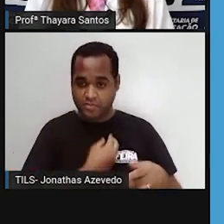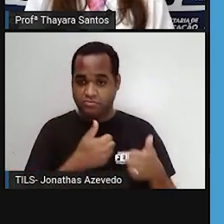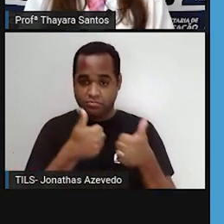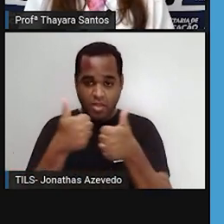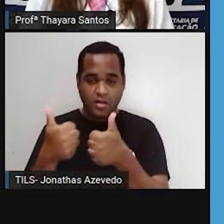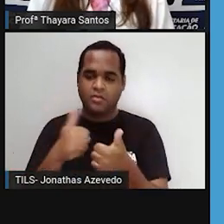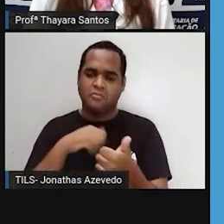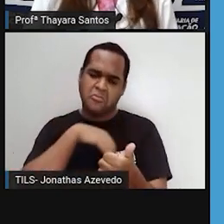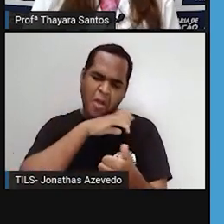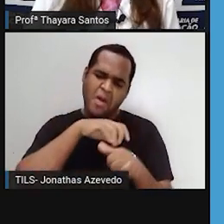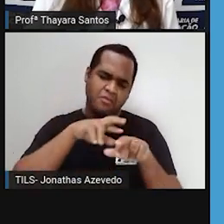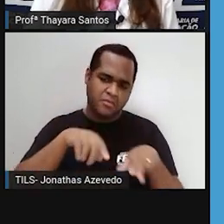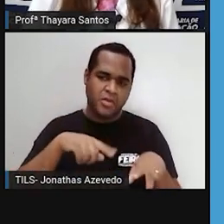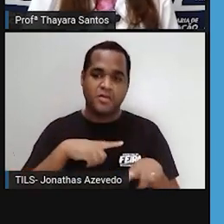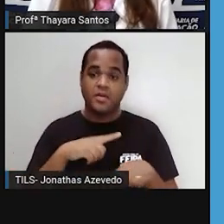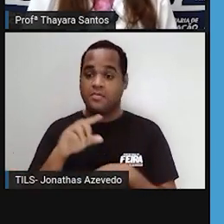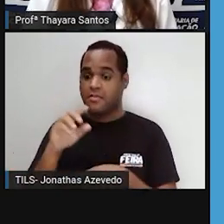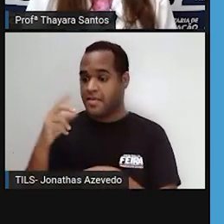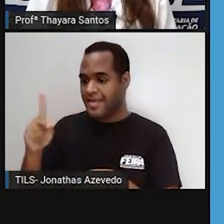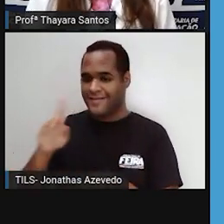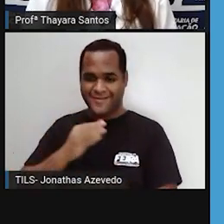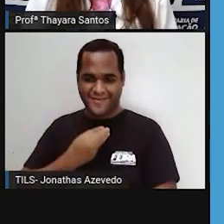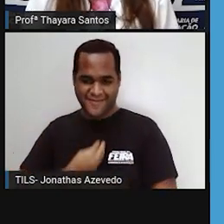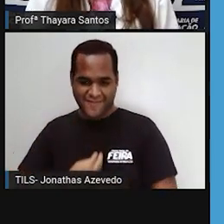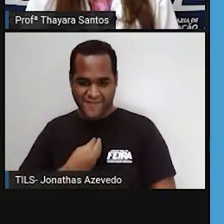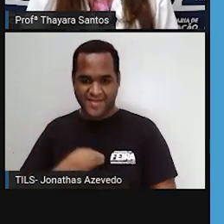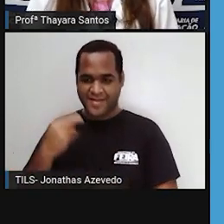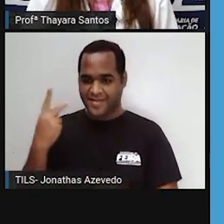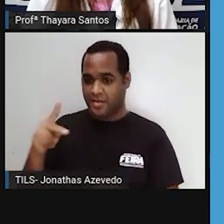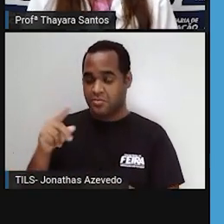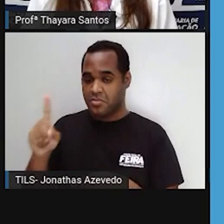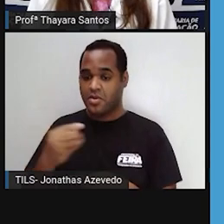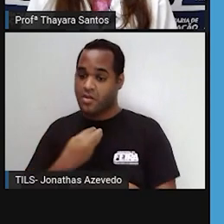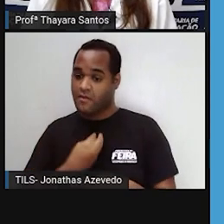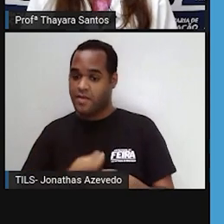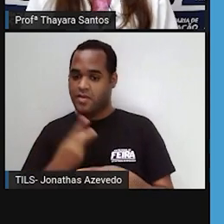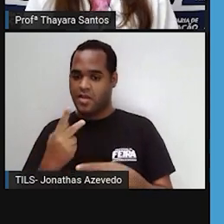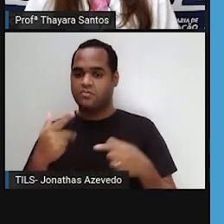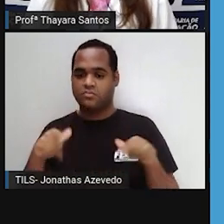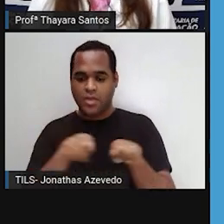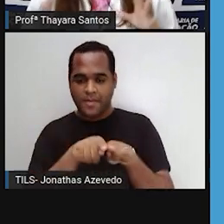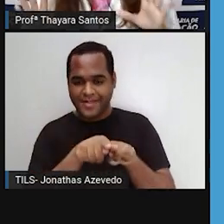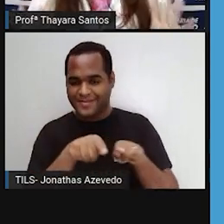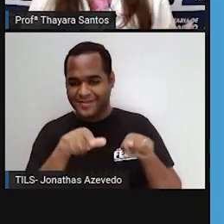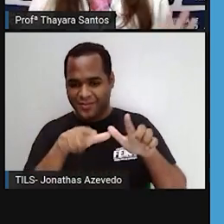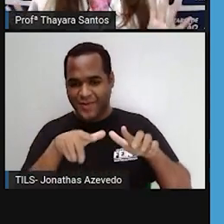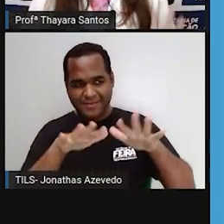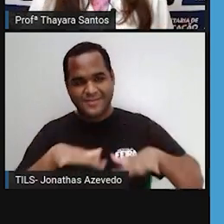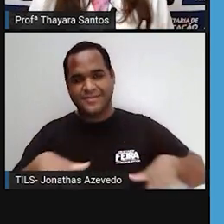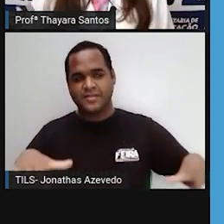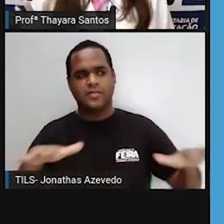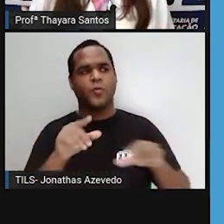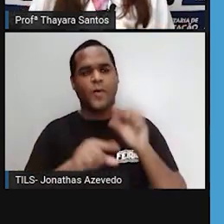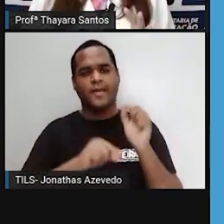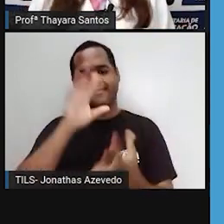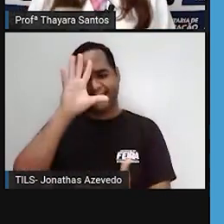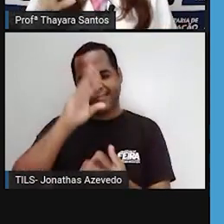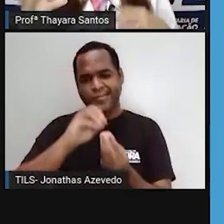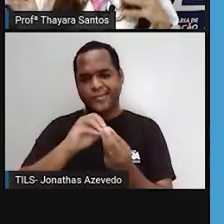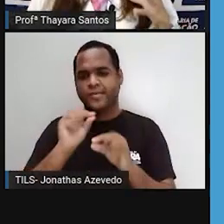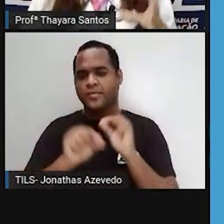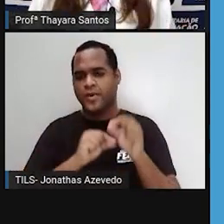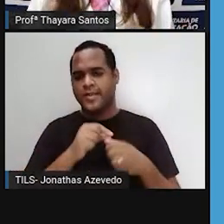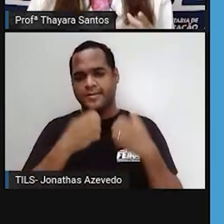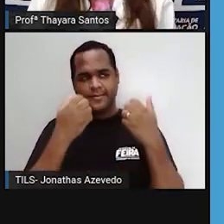conjunto de fatores bióticos, mais os fatores abióticos de um ambiente. Mas vamos compreender melhor o que são essas coisas, né?